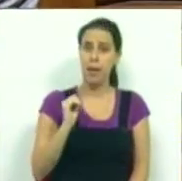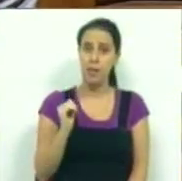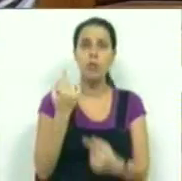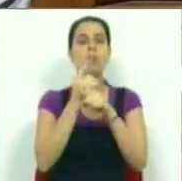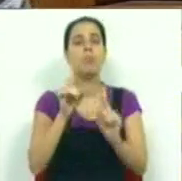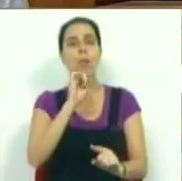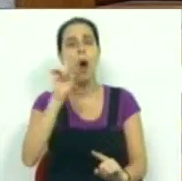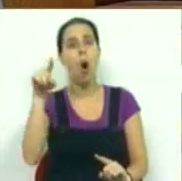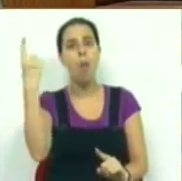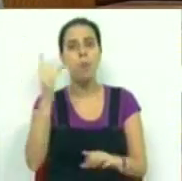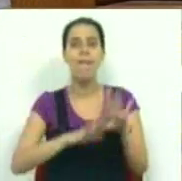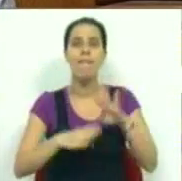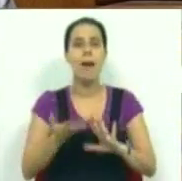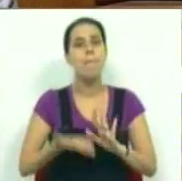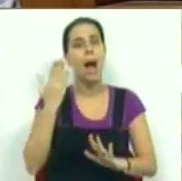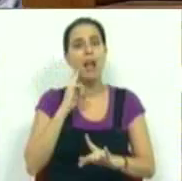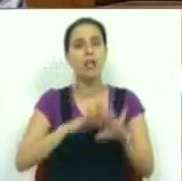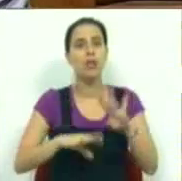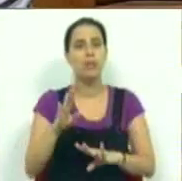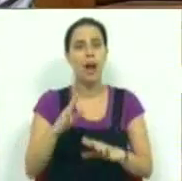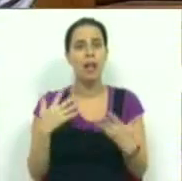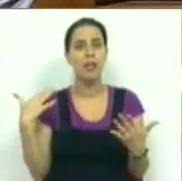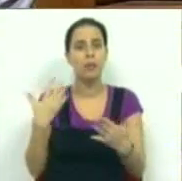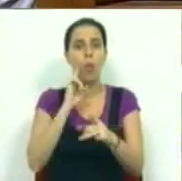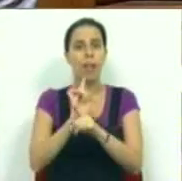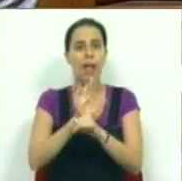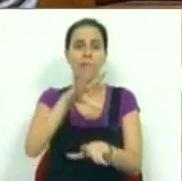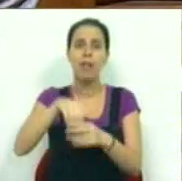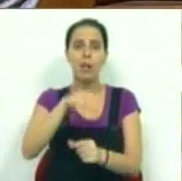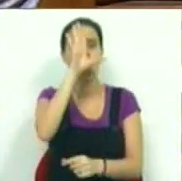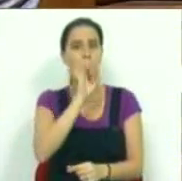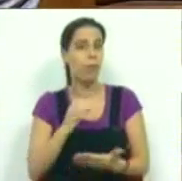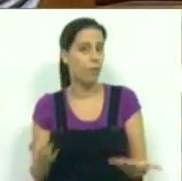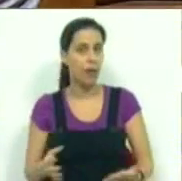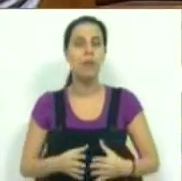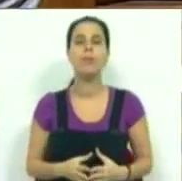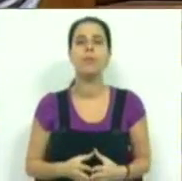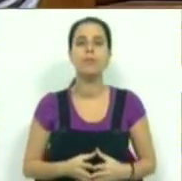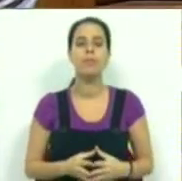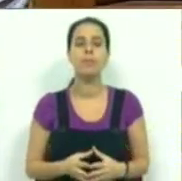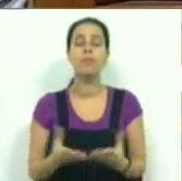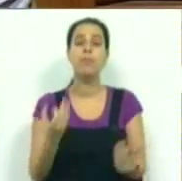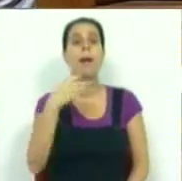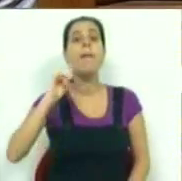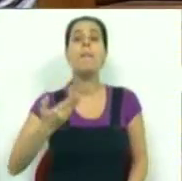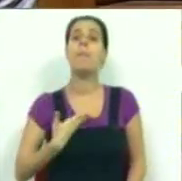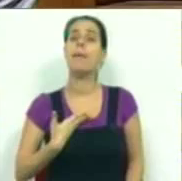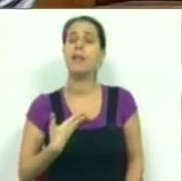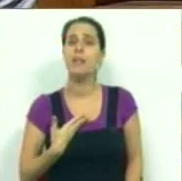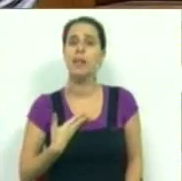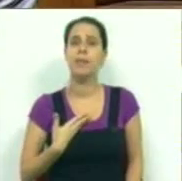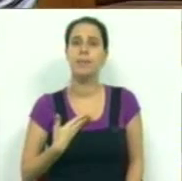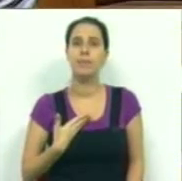porque podia ter feito mais do que fez enquanto esteve no Governo. E o PSD,